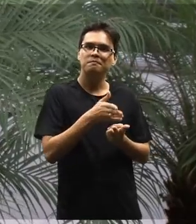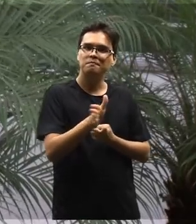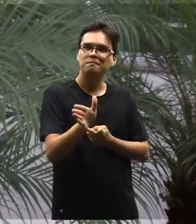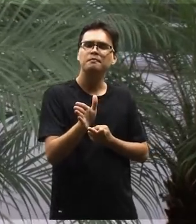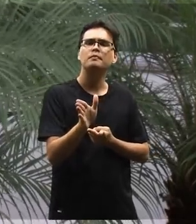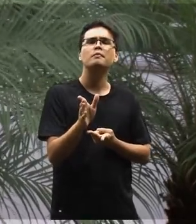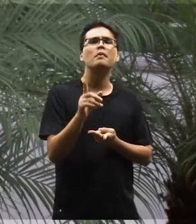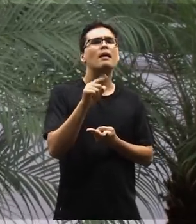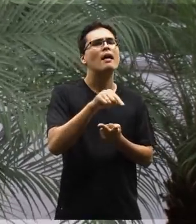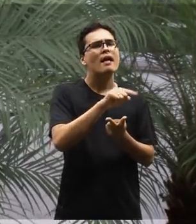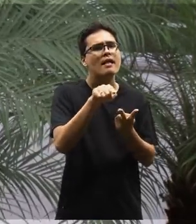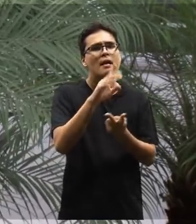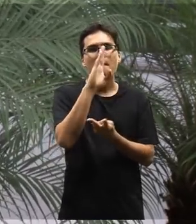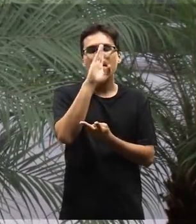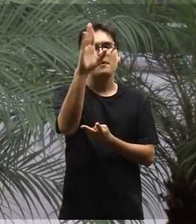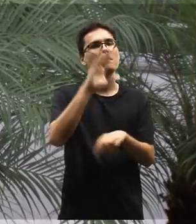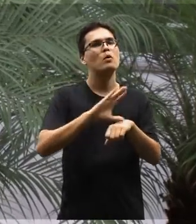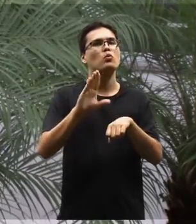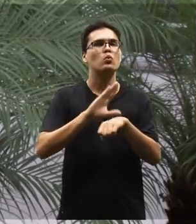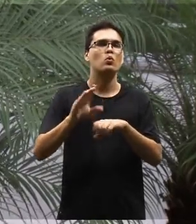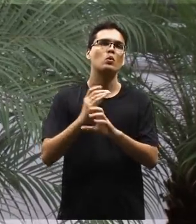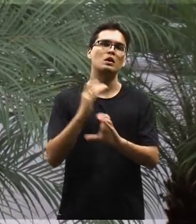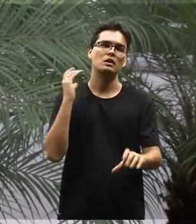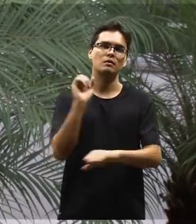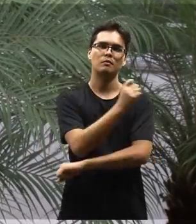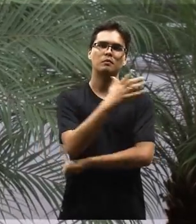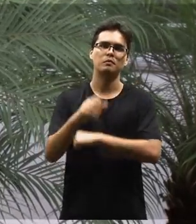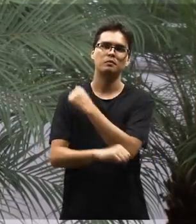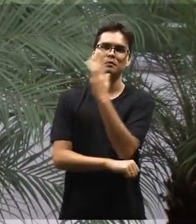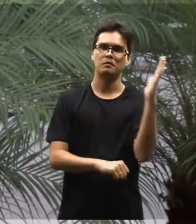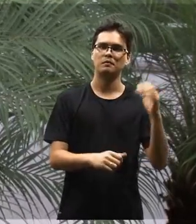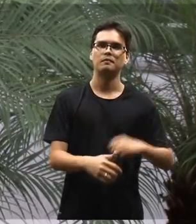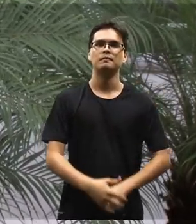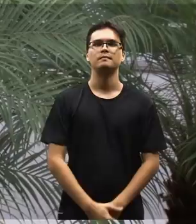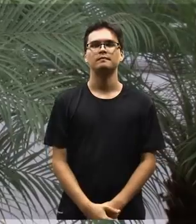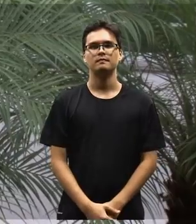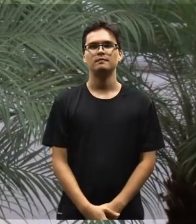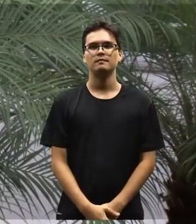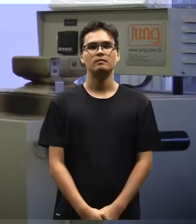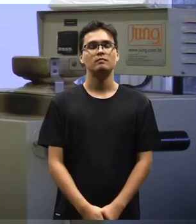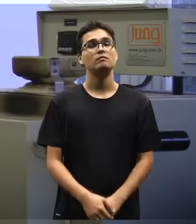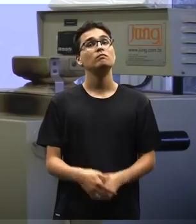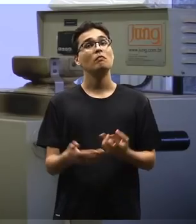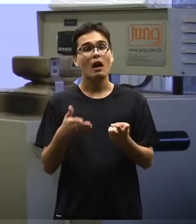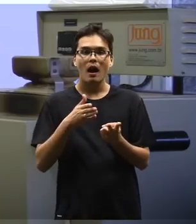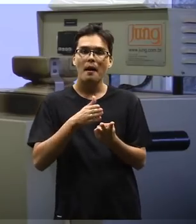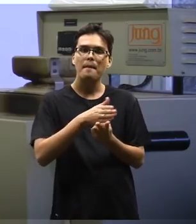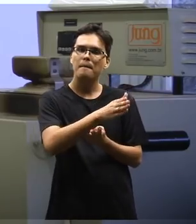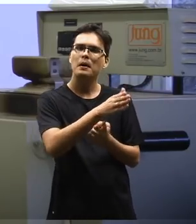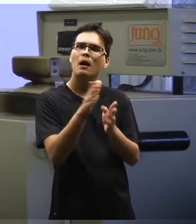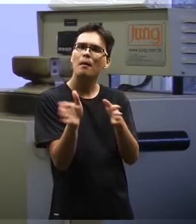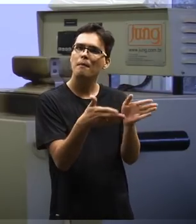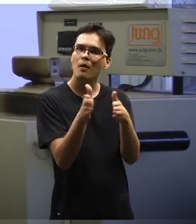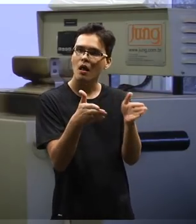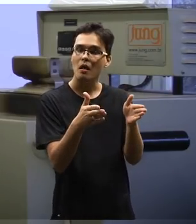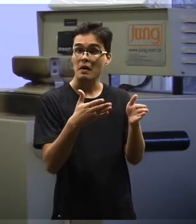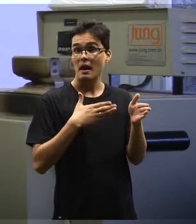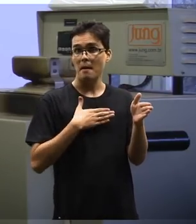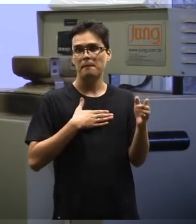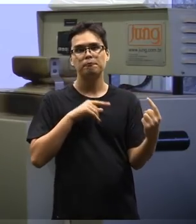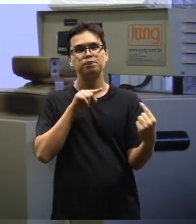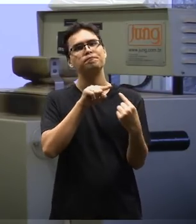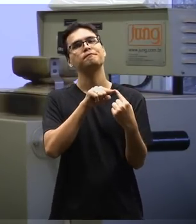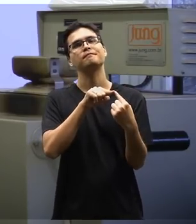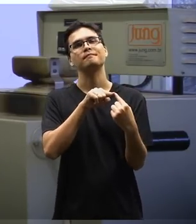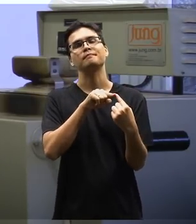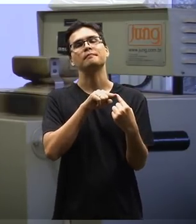Então, esses dois eixos foram os eixos principais do nosso curso de engenharia florestal. A vertente de produção, que é a vertente na